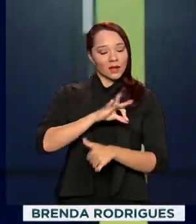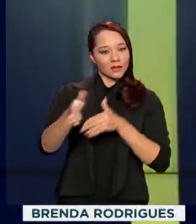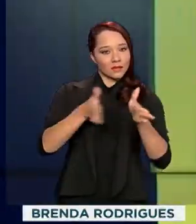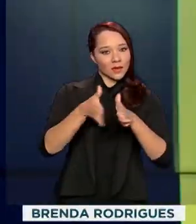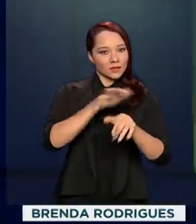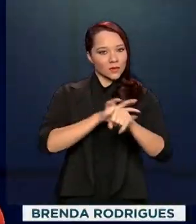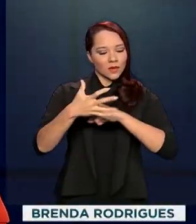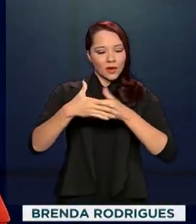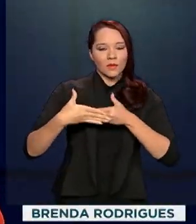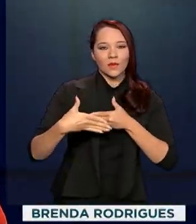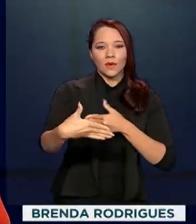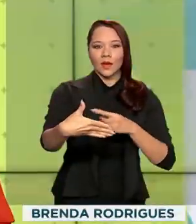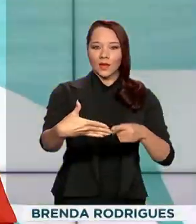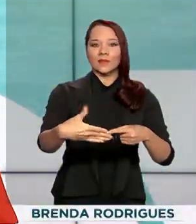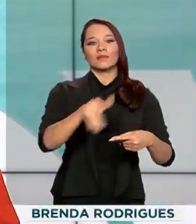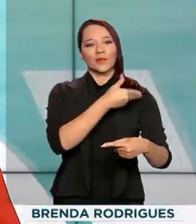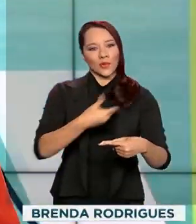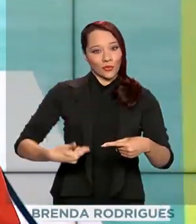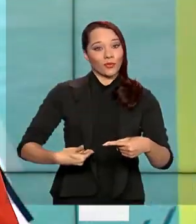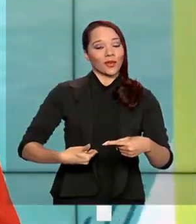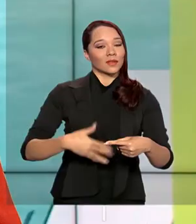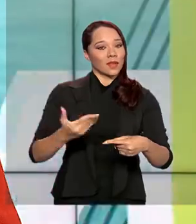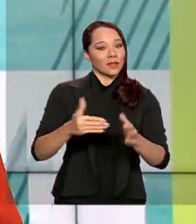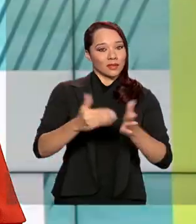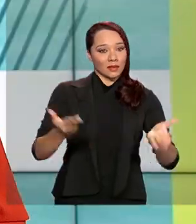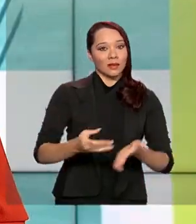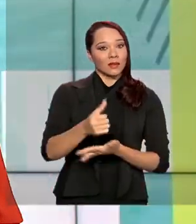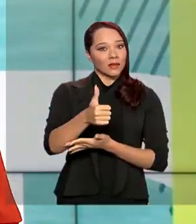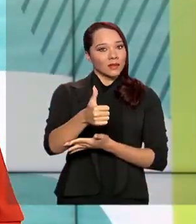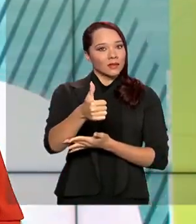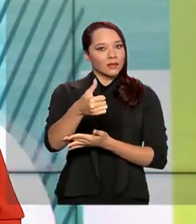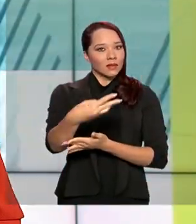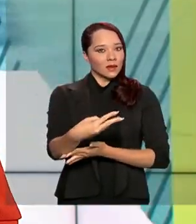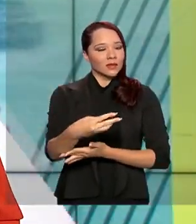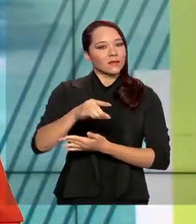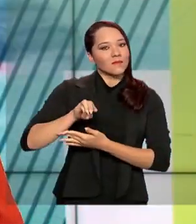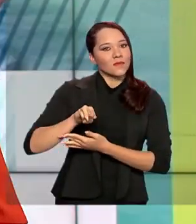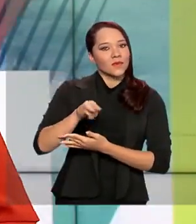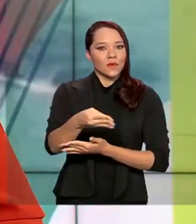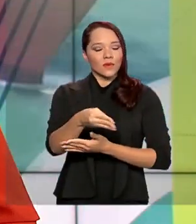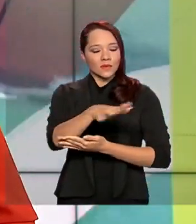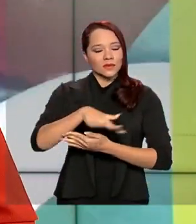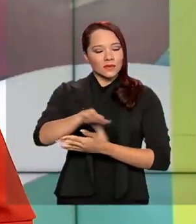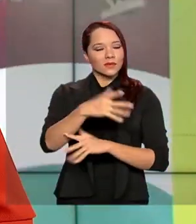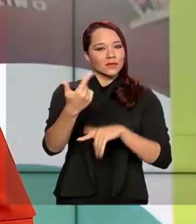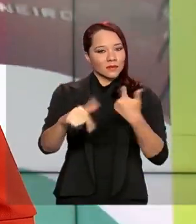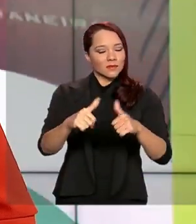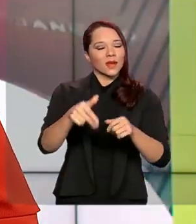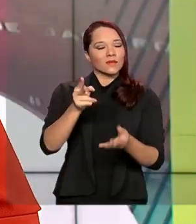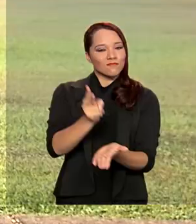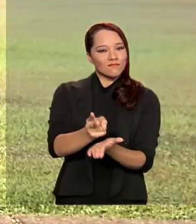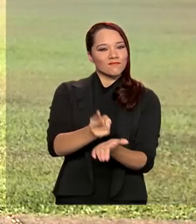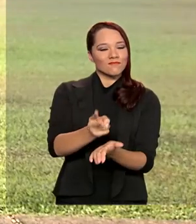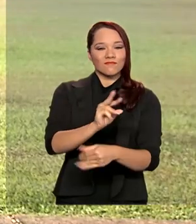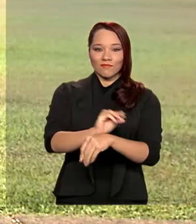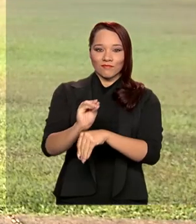foi prorrogado pelo governo. Até agora, quase 13 milhões de postos de trabalho foram preservados.